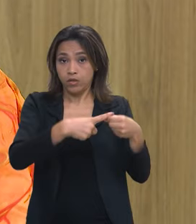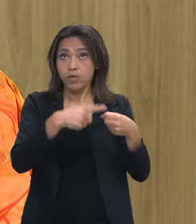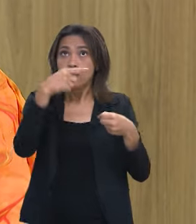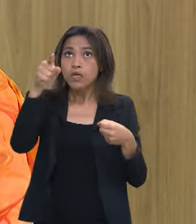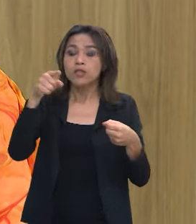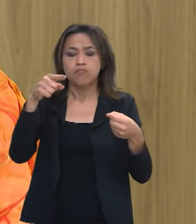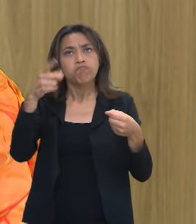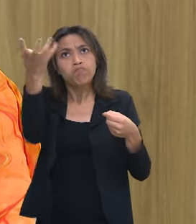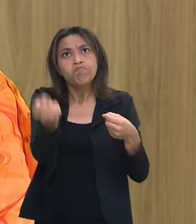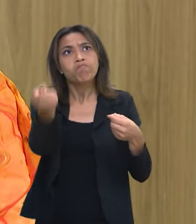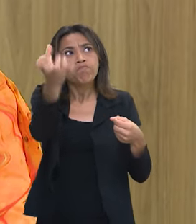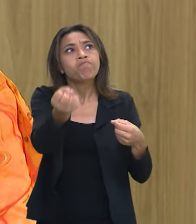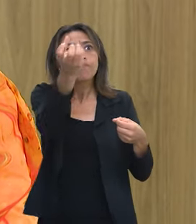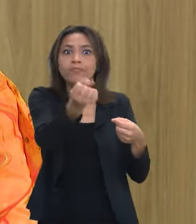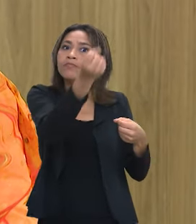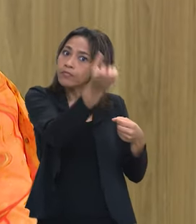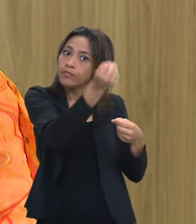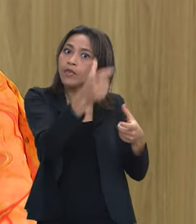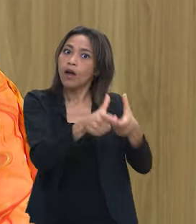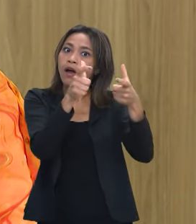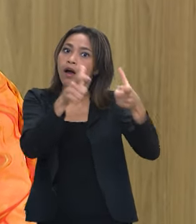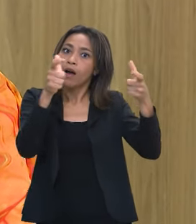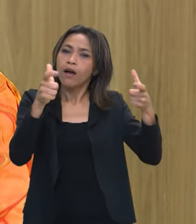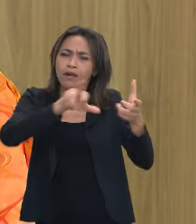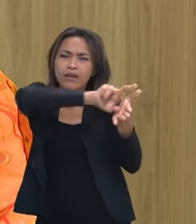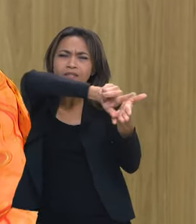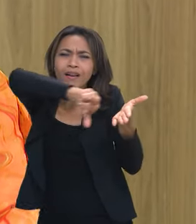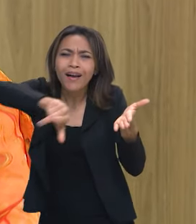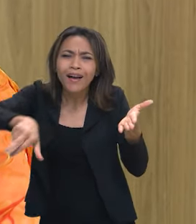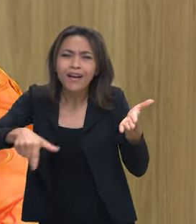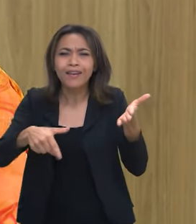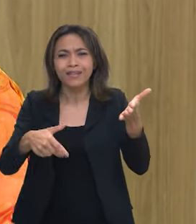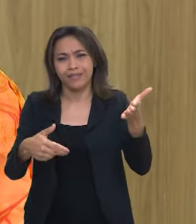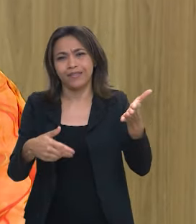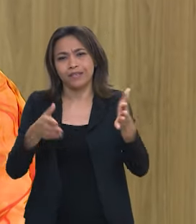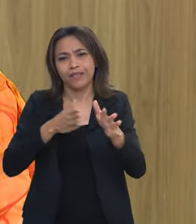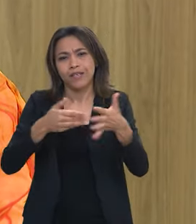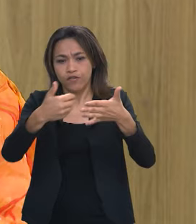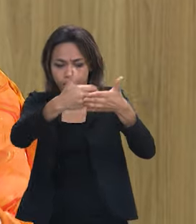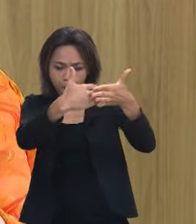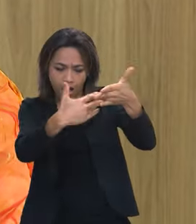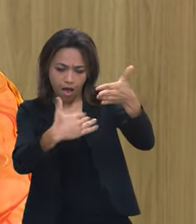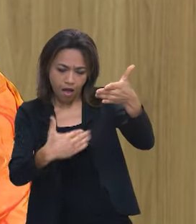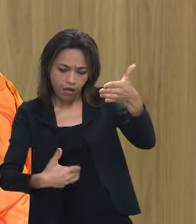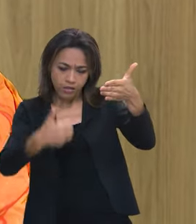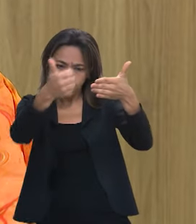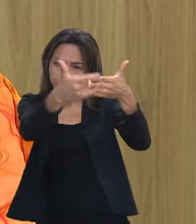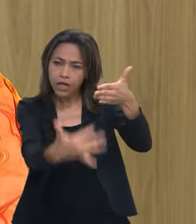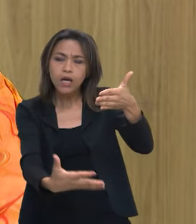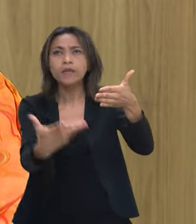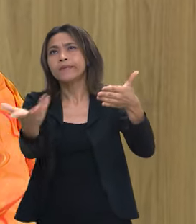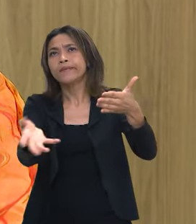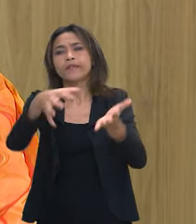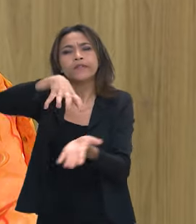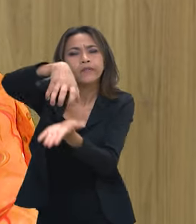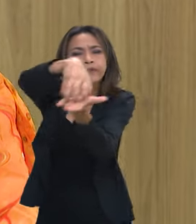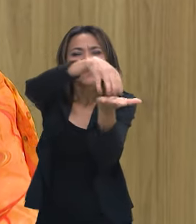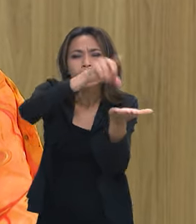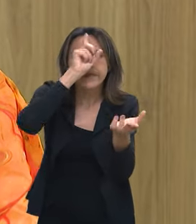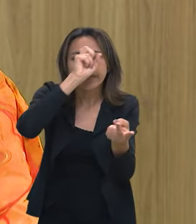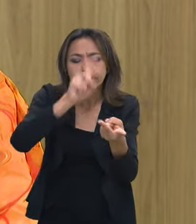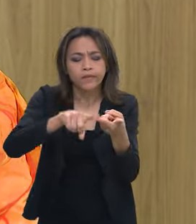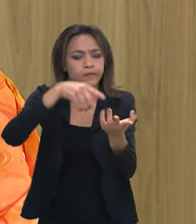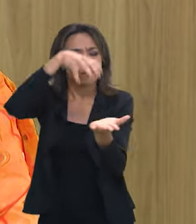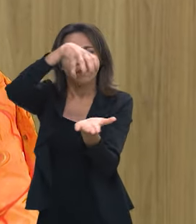que mostraram uma grande adesão em todas as áreas que foram ali colocadas unidades básicas de saúde